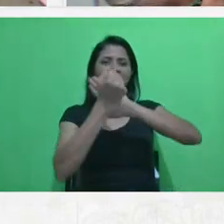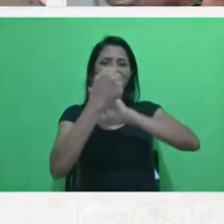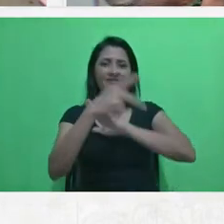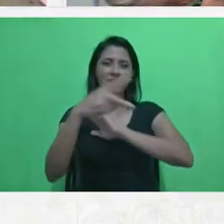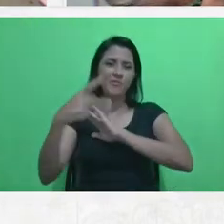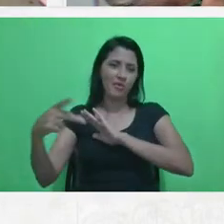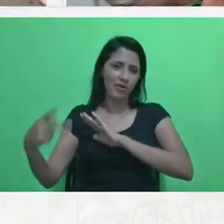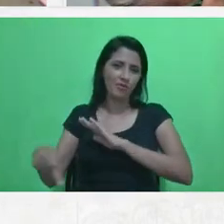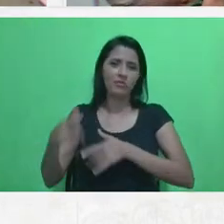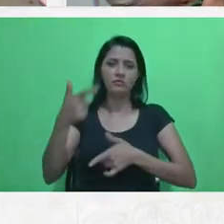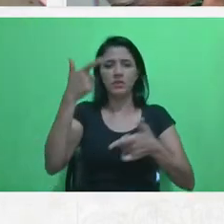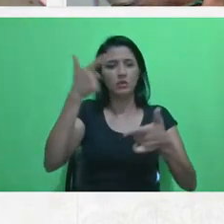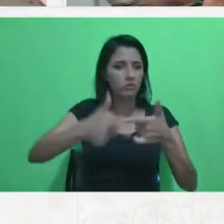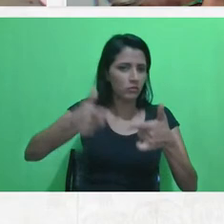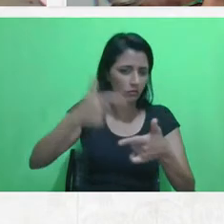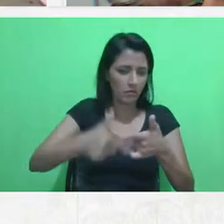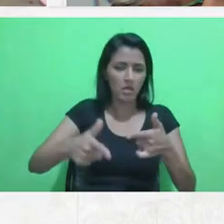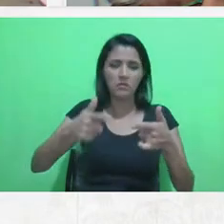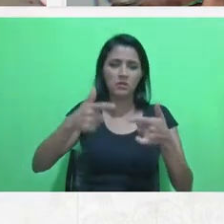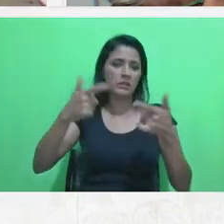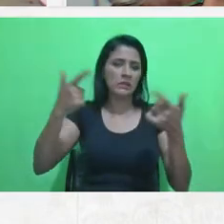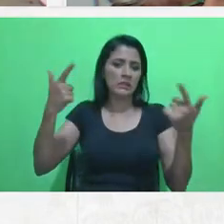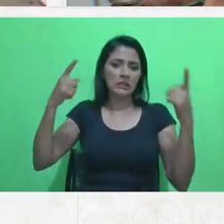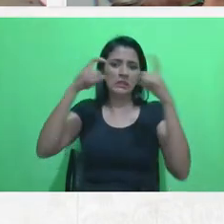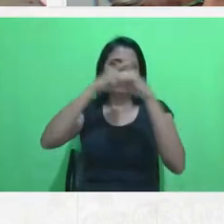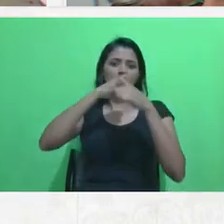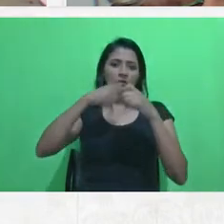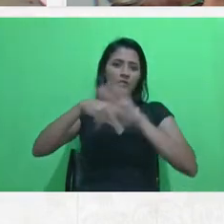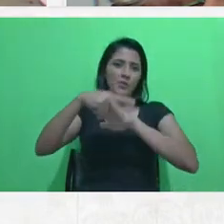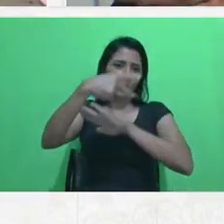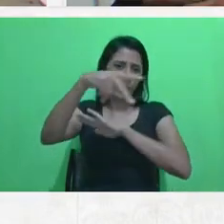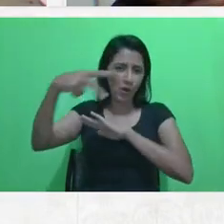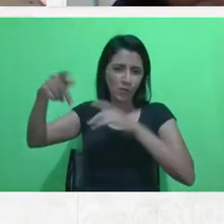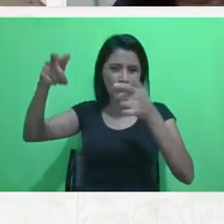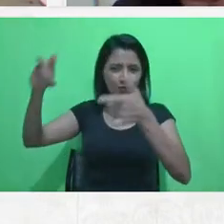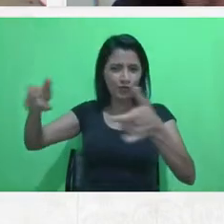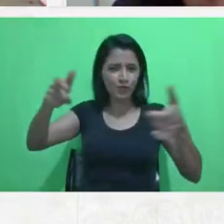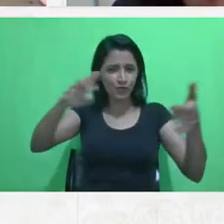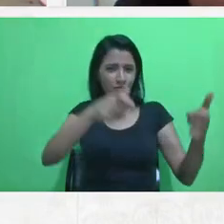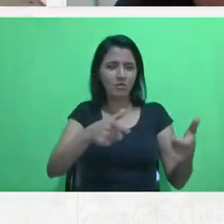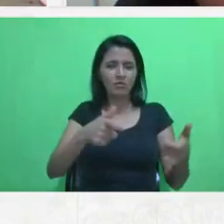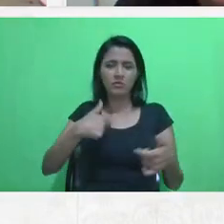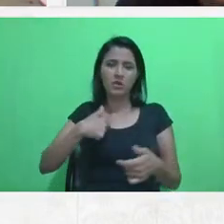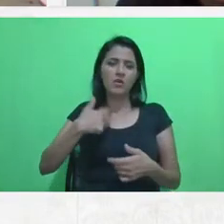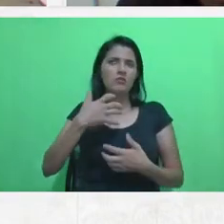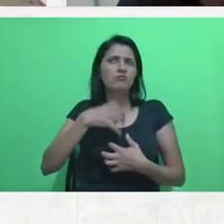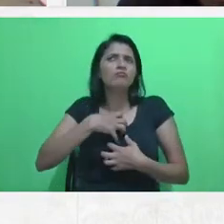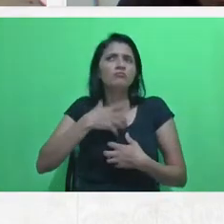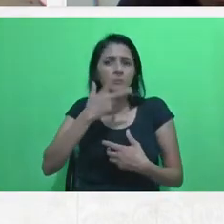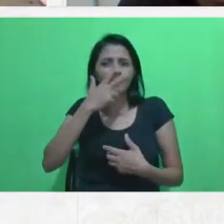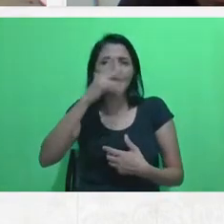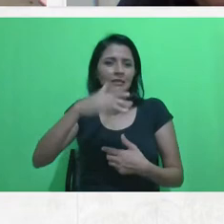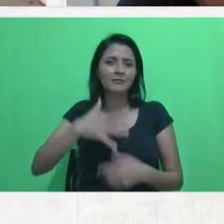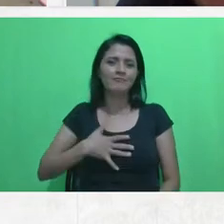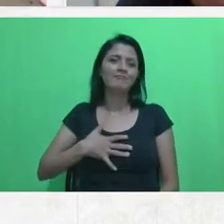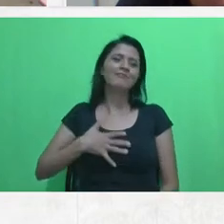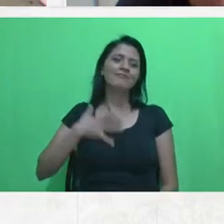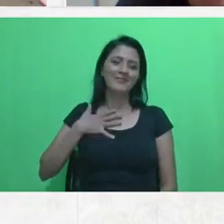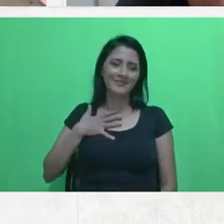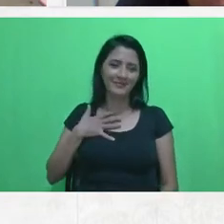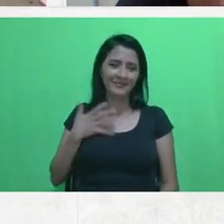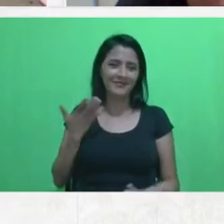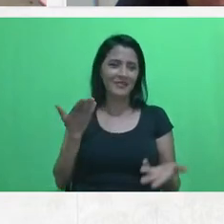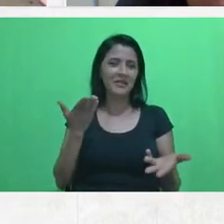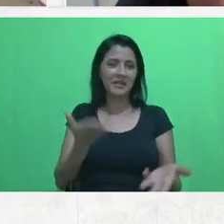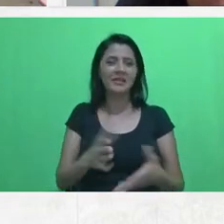complexos, então, eu me sinto muito lisonjeada e